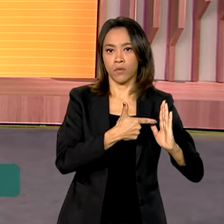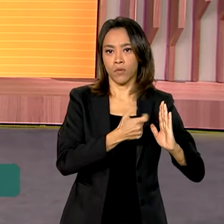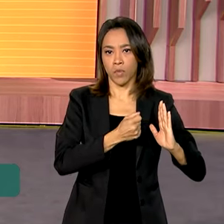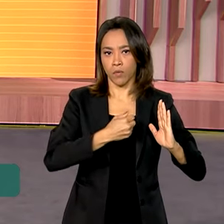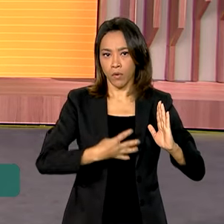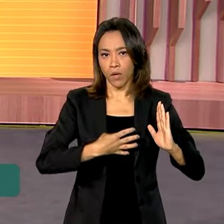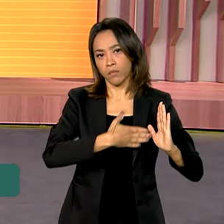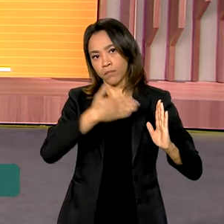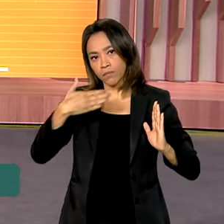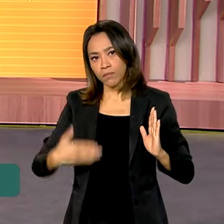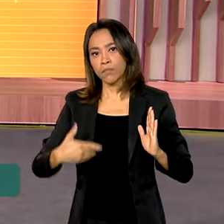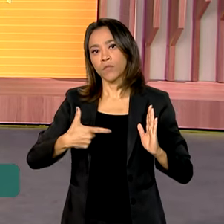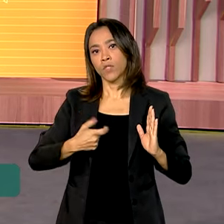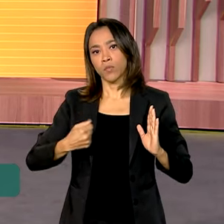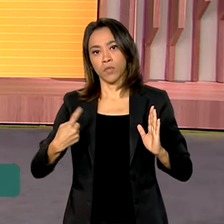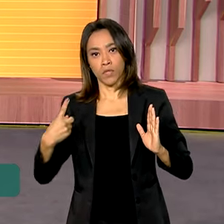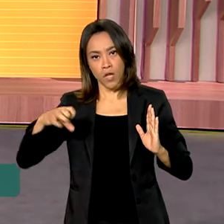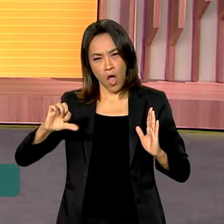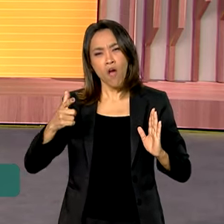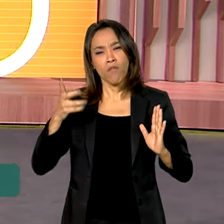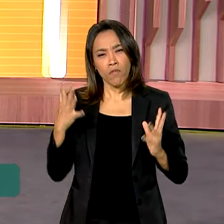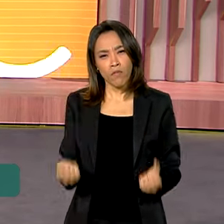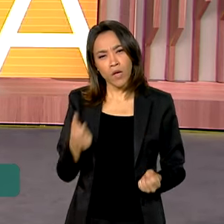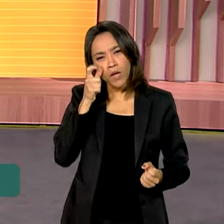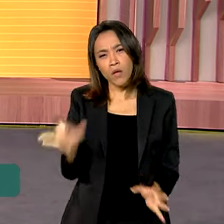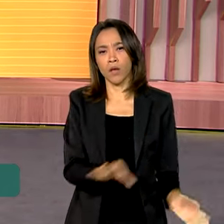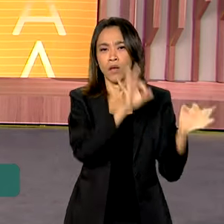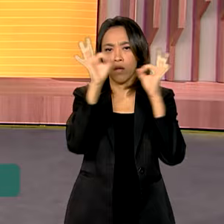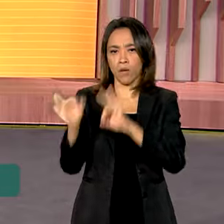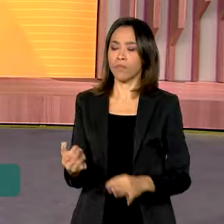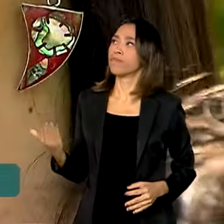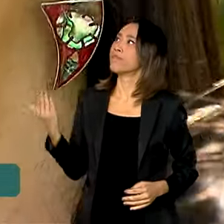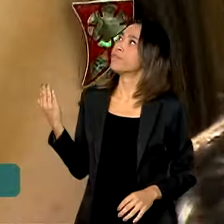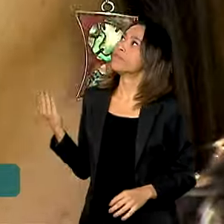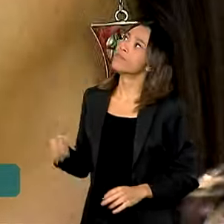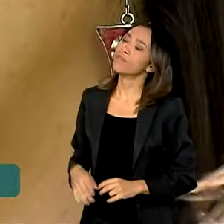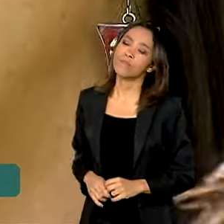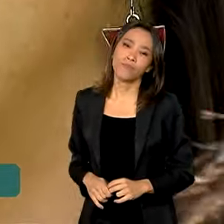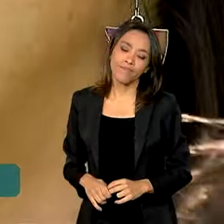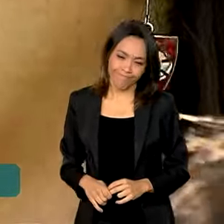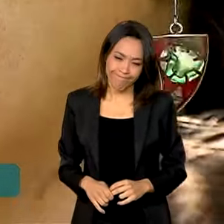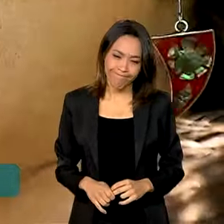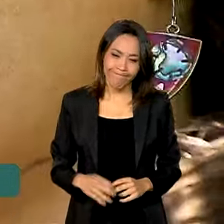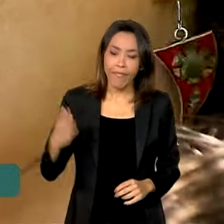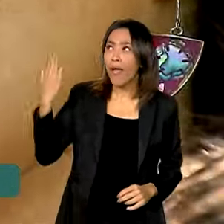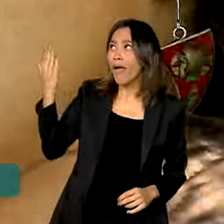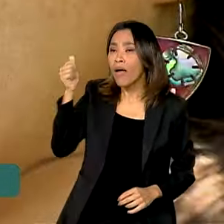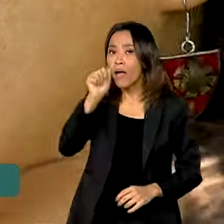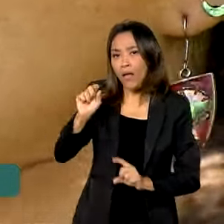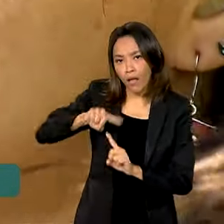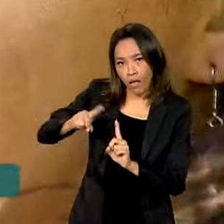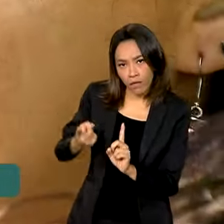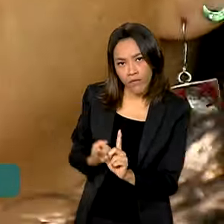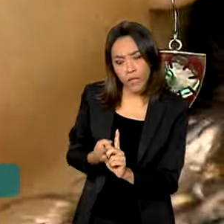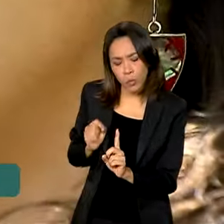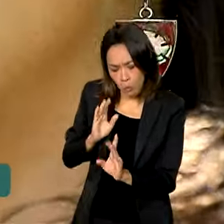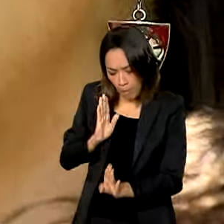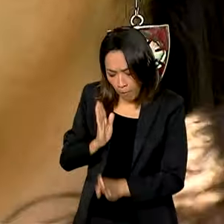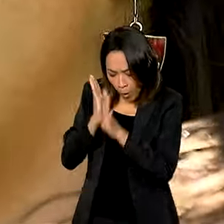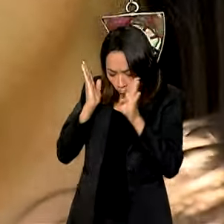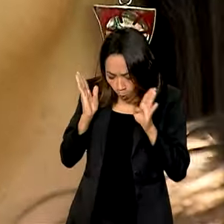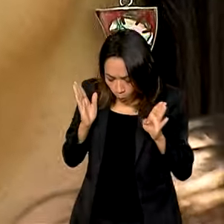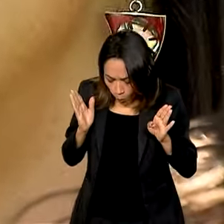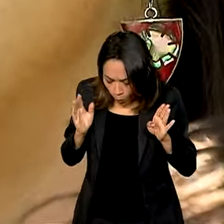2019. Vamos ver na reportagem de Jéssica Gonçalves. Ainda na gravidez, Raiane descobriu que o